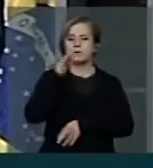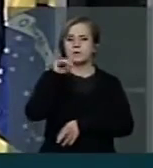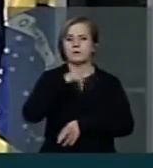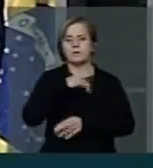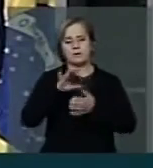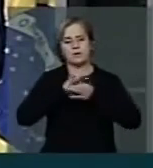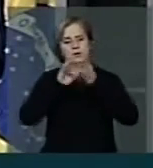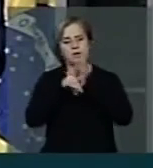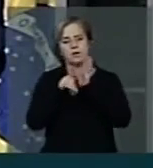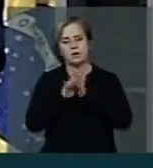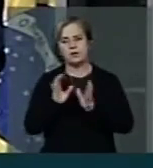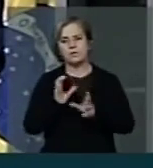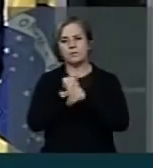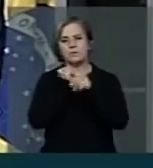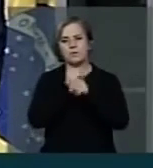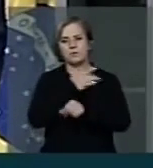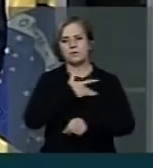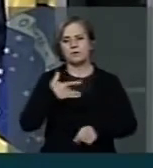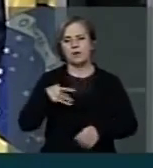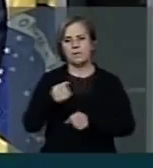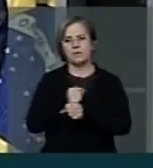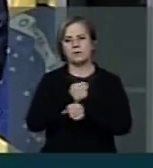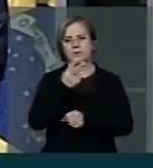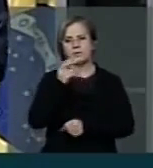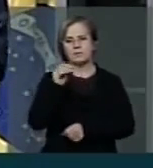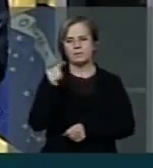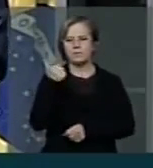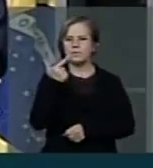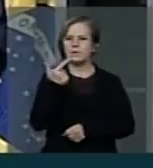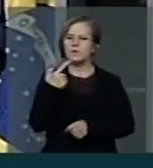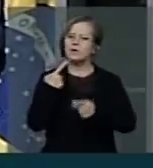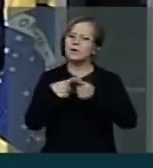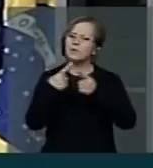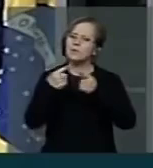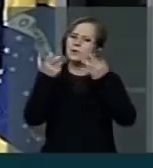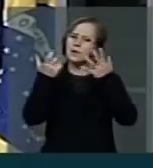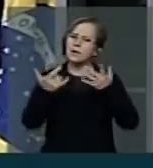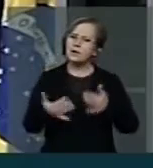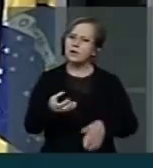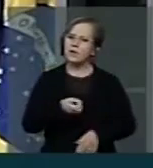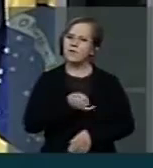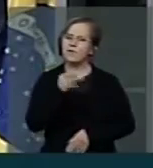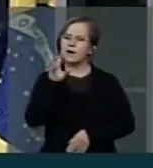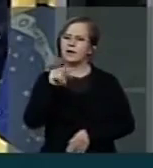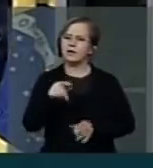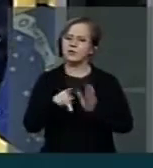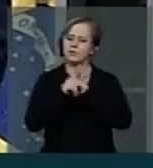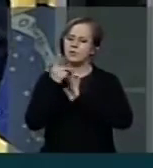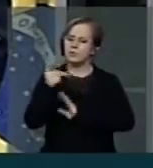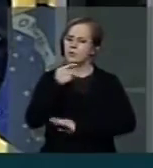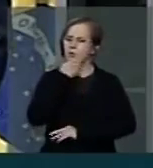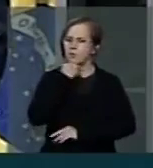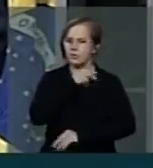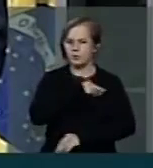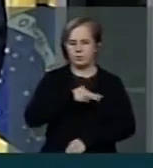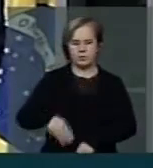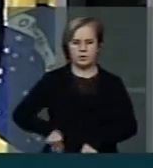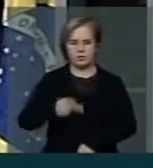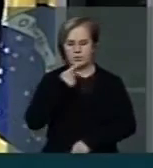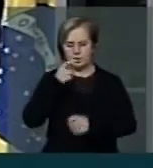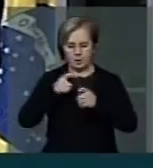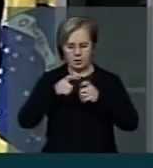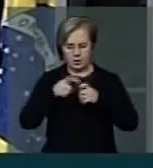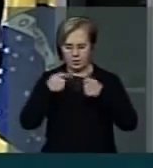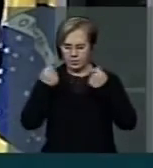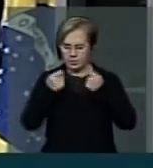no Orçamento da Saúde de 2012. Como explicar que inúmeras vezes o próprio ministro afirma que a saúde precisa